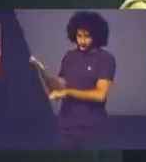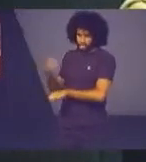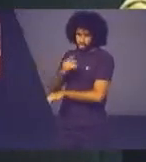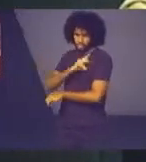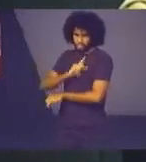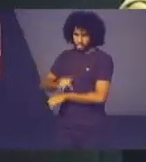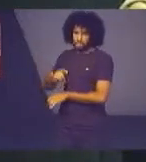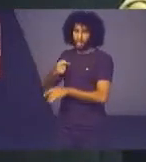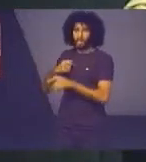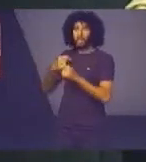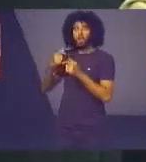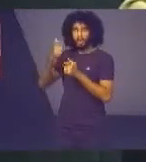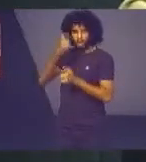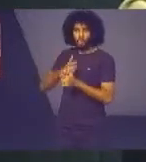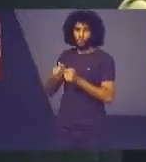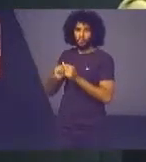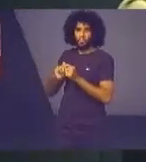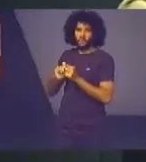pudesse ir